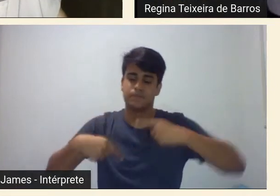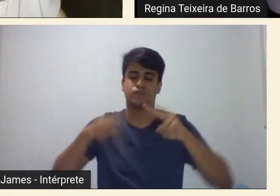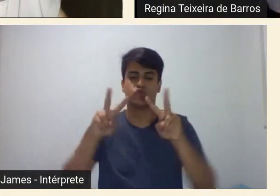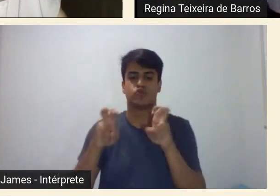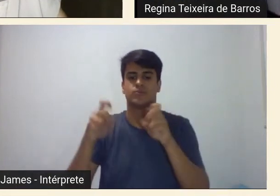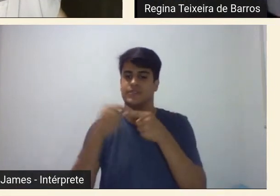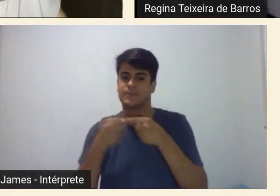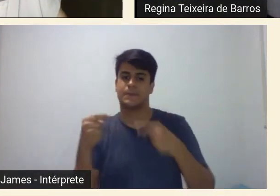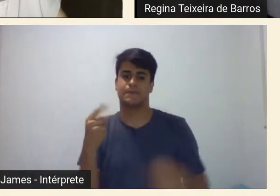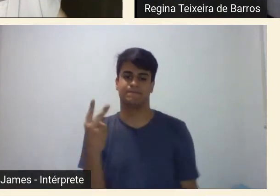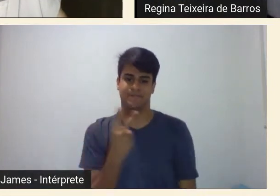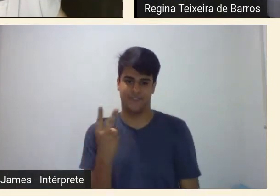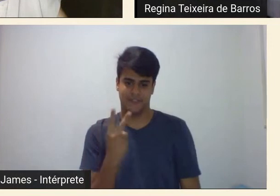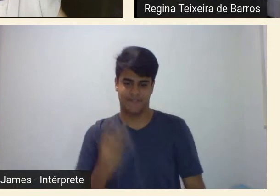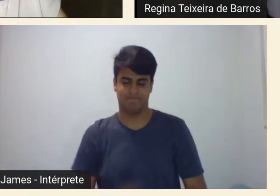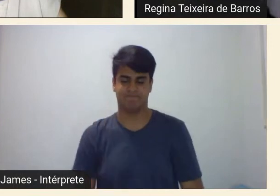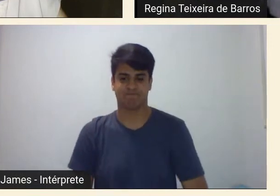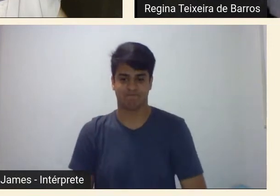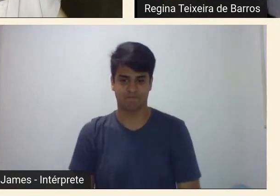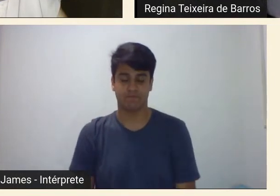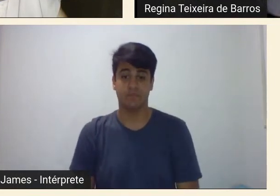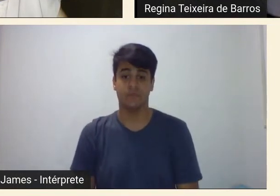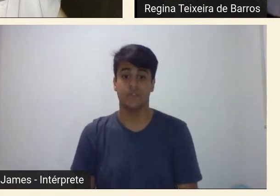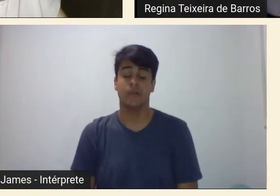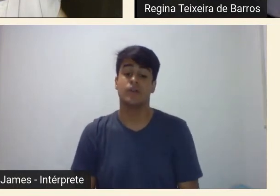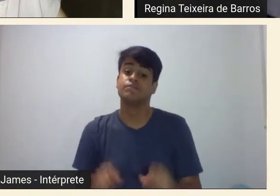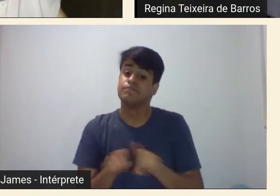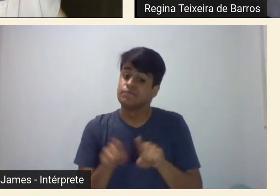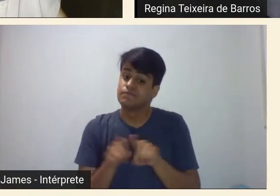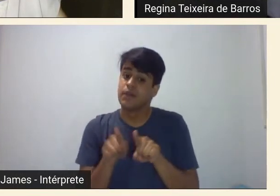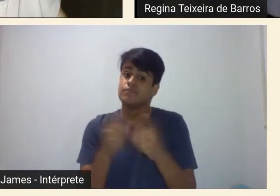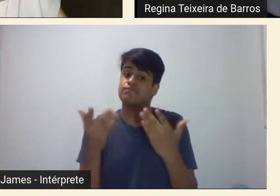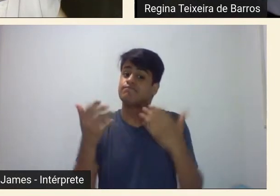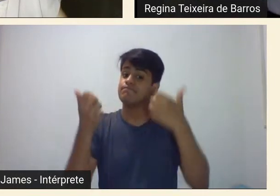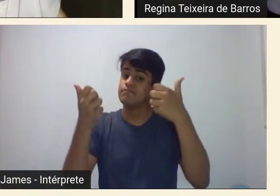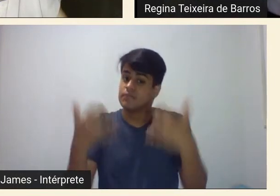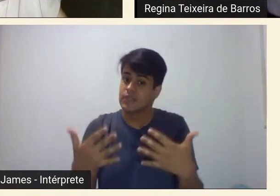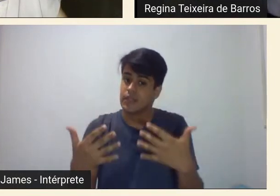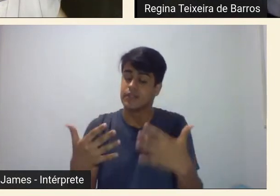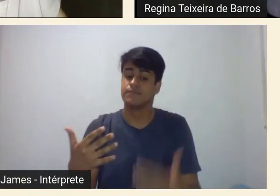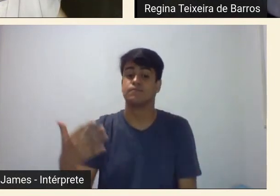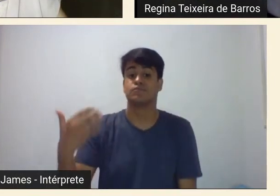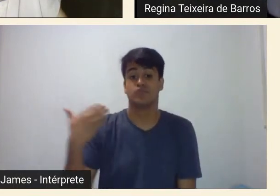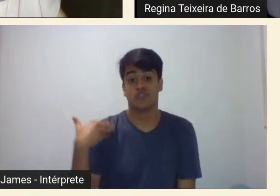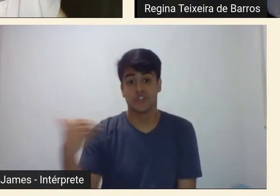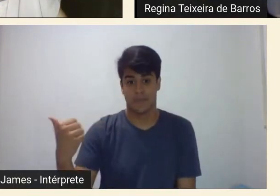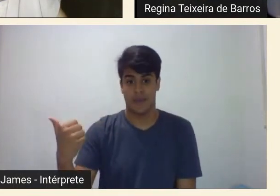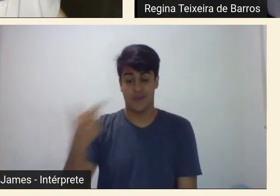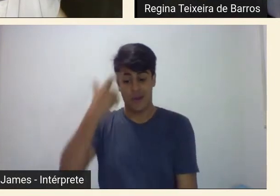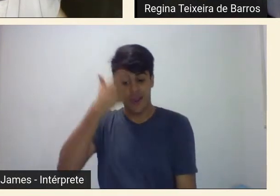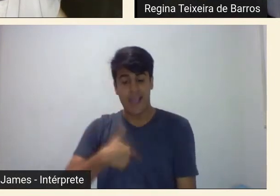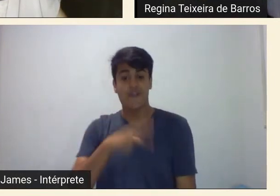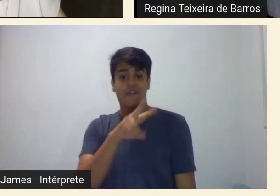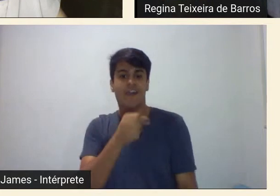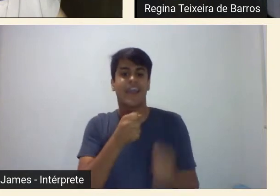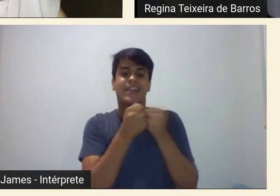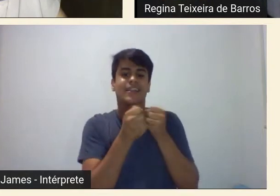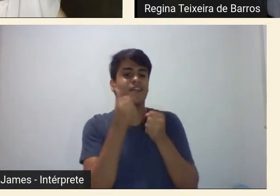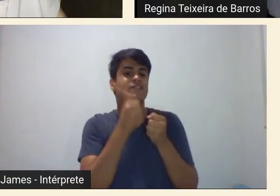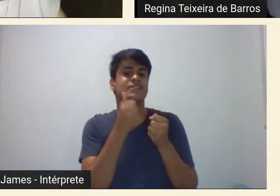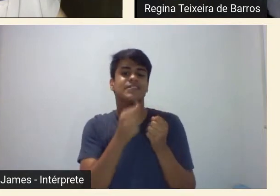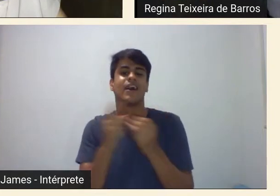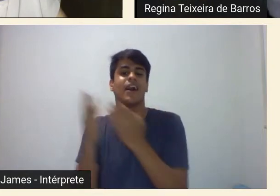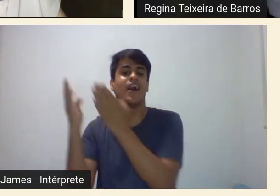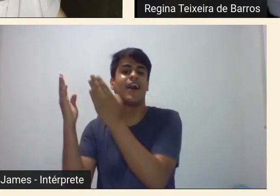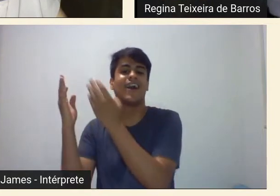eu também gostaria de esclarecer que eu fui chamada para entrevistar a Aracy então nesse